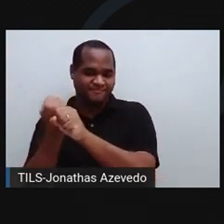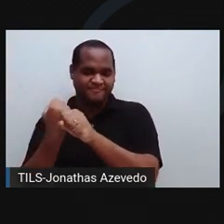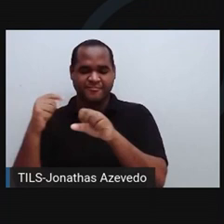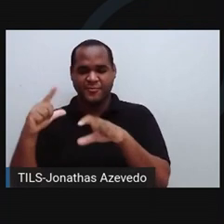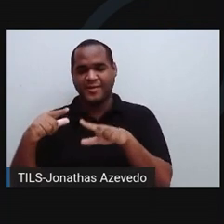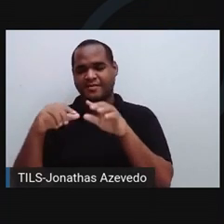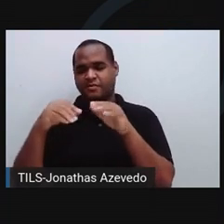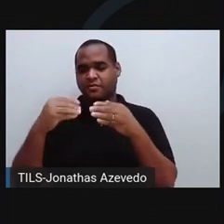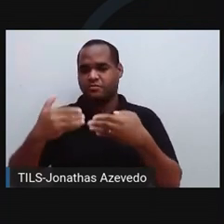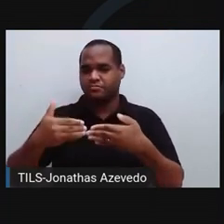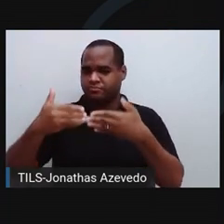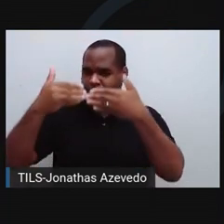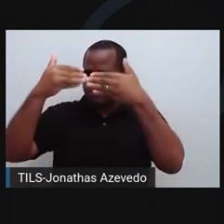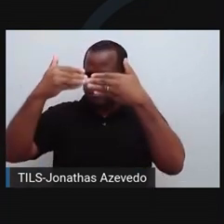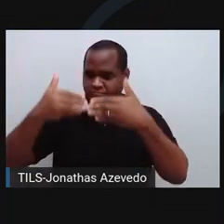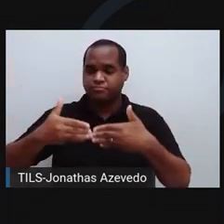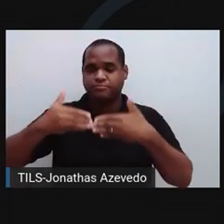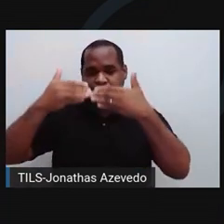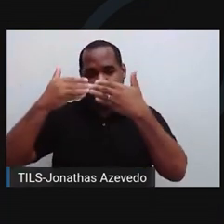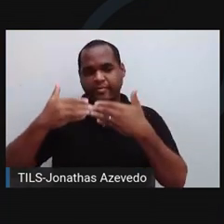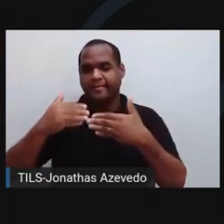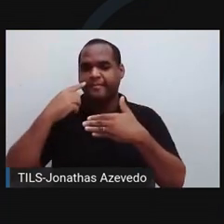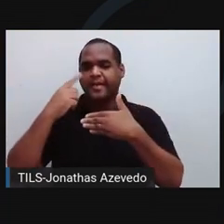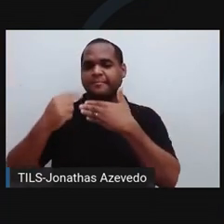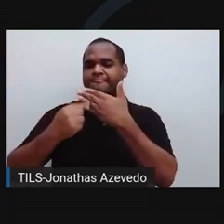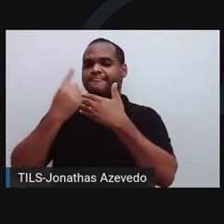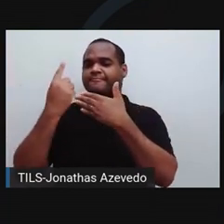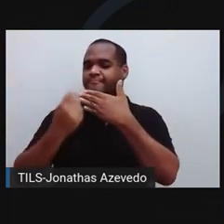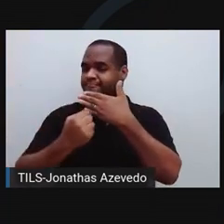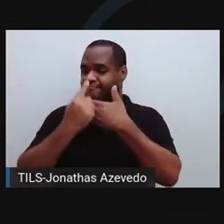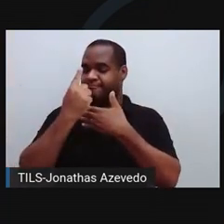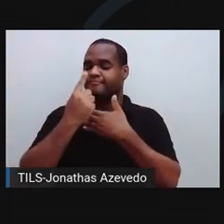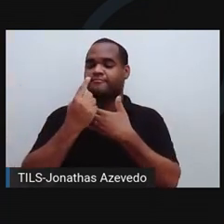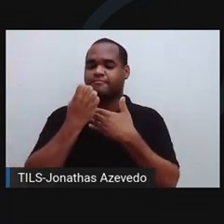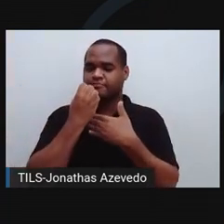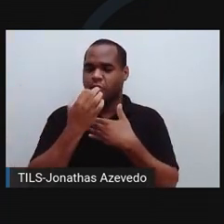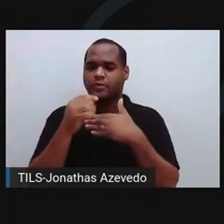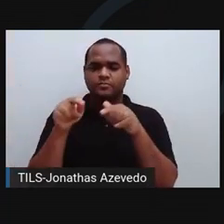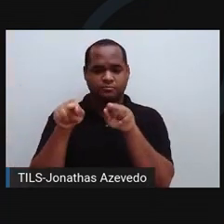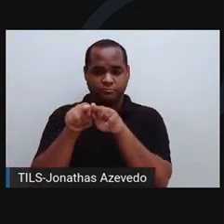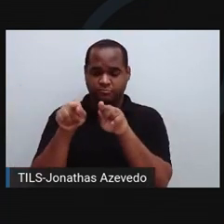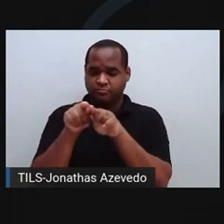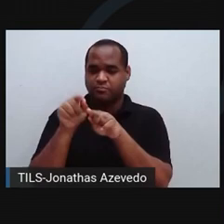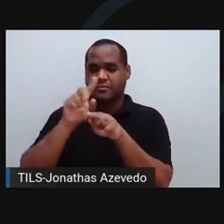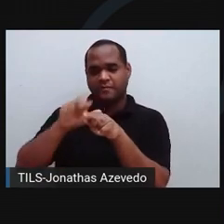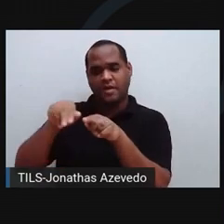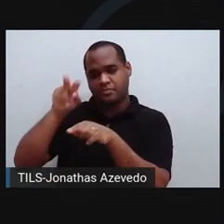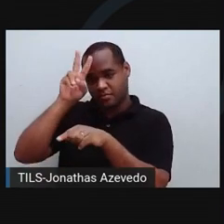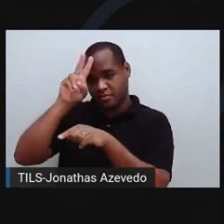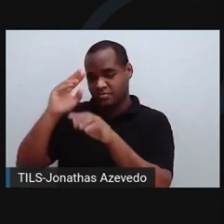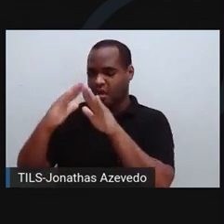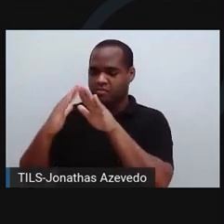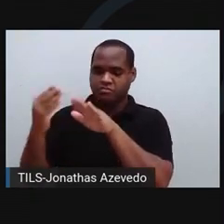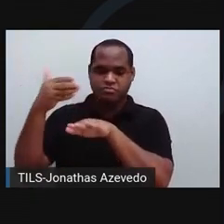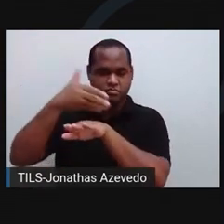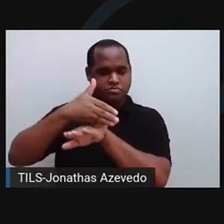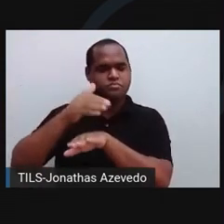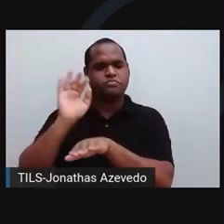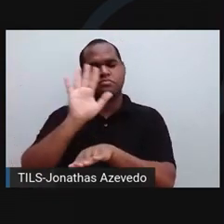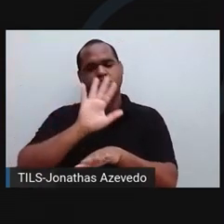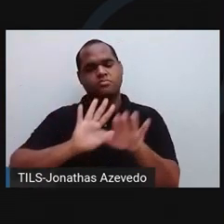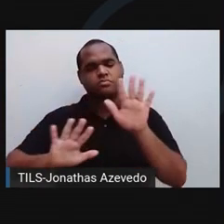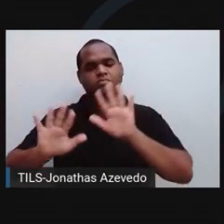telas também para impedir a entrada desse inseto nas residências. Continuando, então,